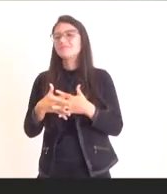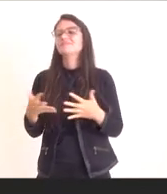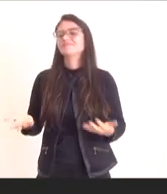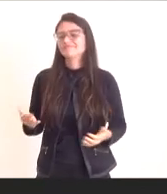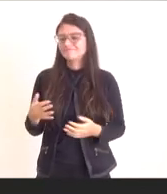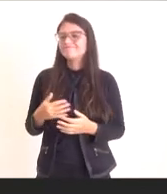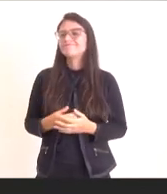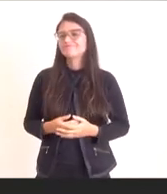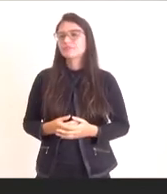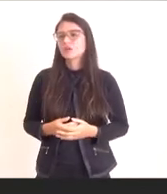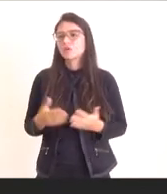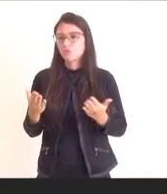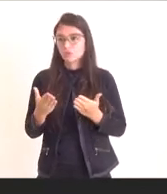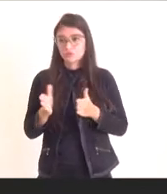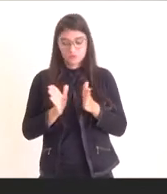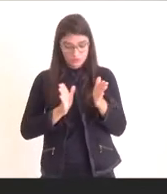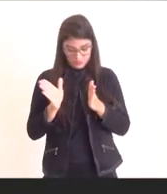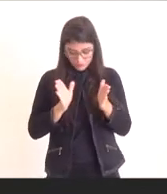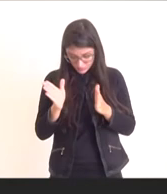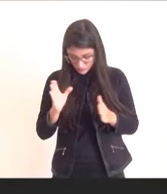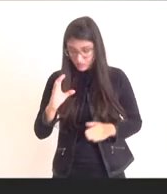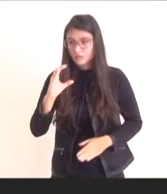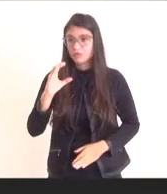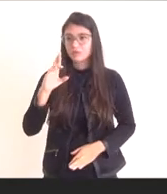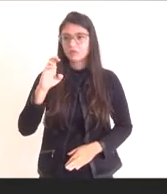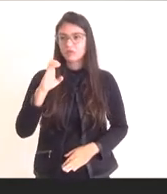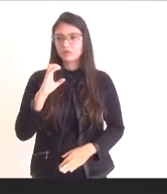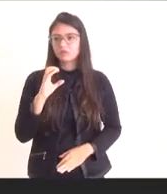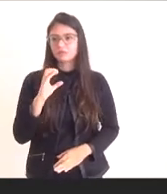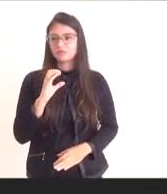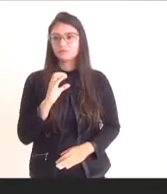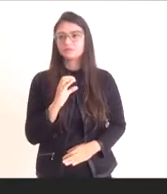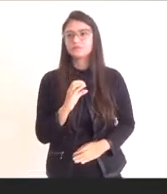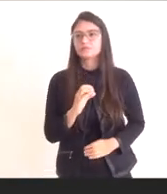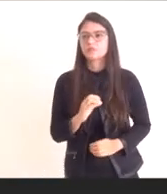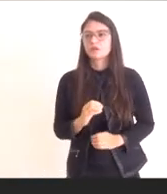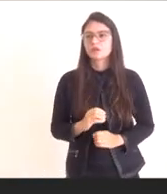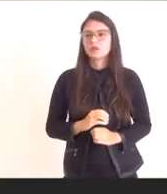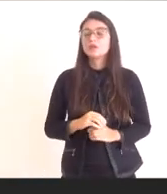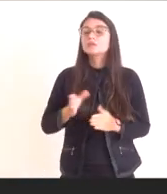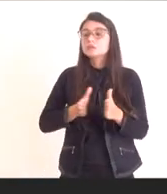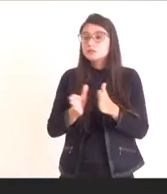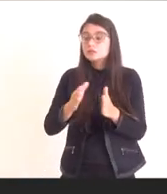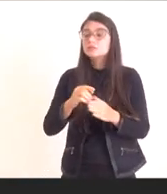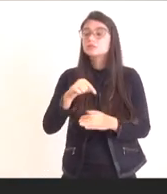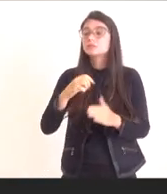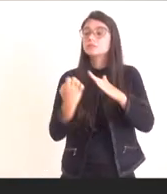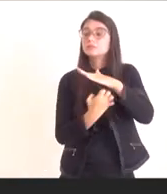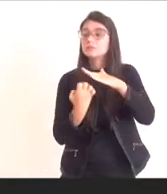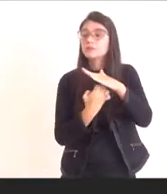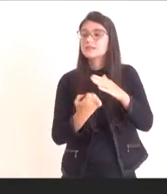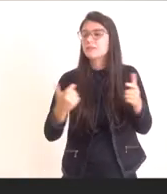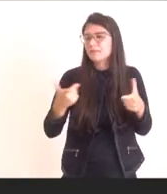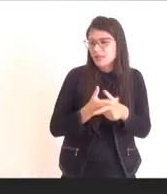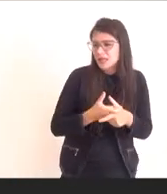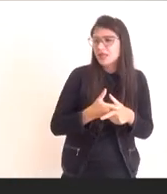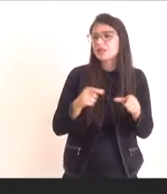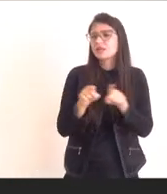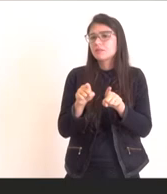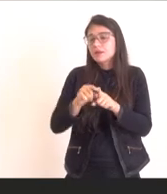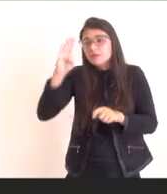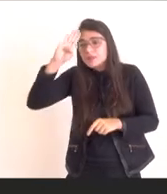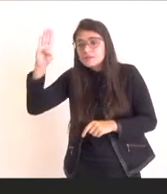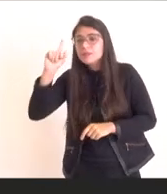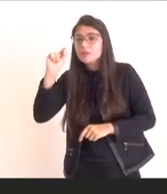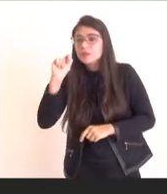relatado como um dos principais entraves ao setor produtivo, em especial para as empresas de menor proorte, principalmente no que tange à